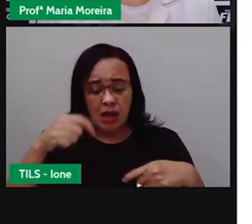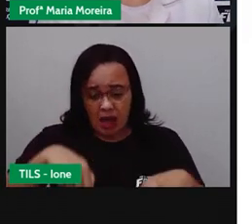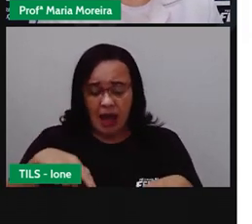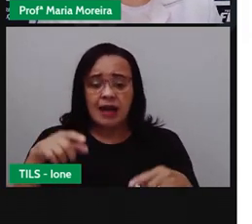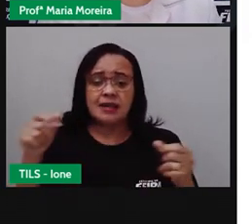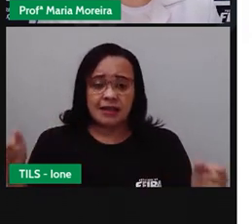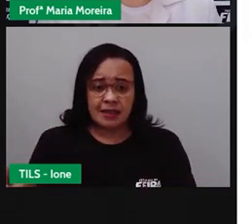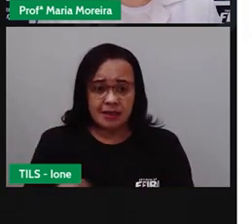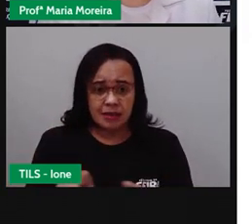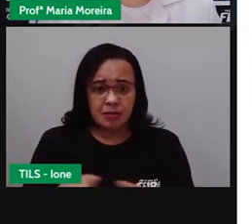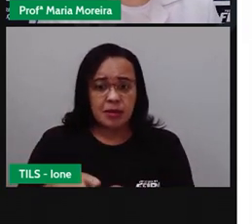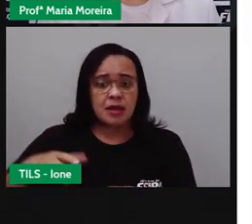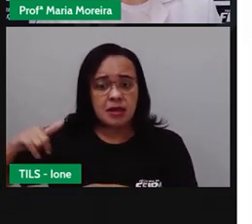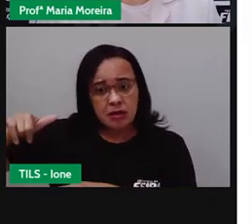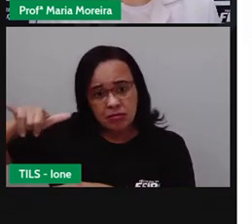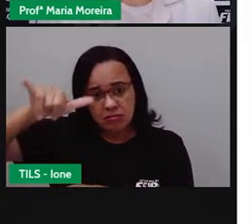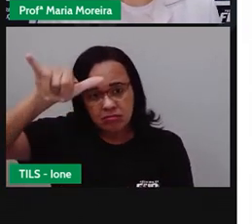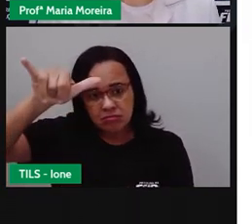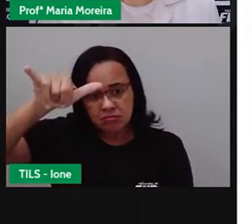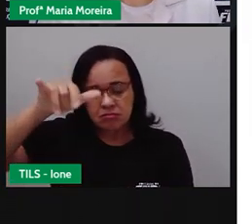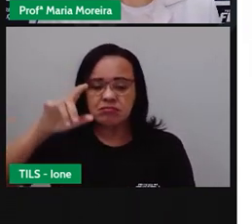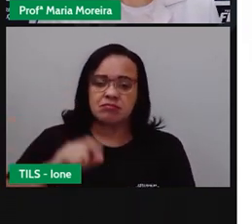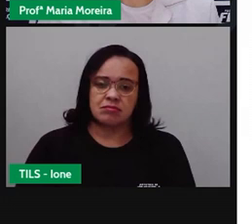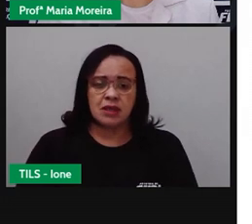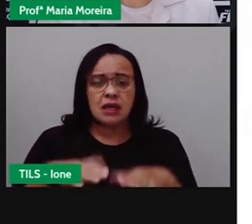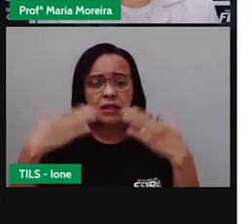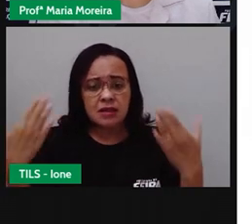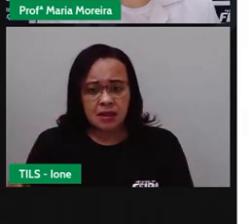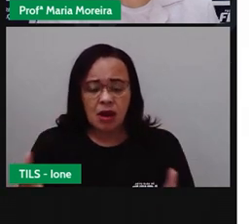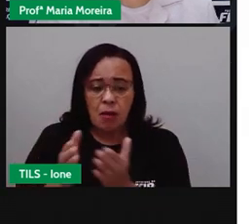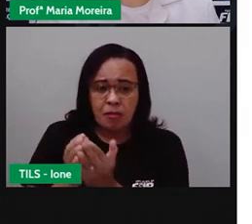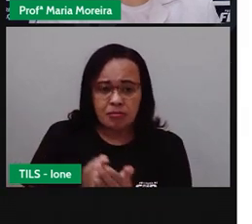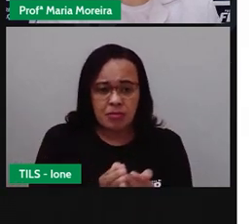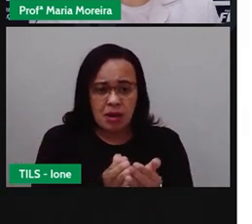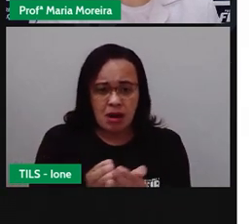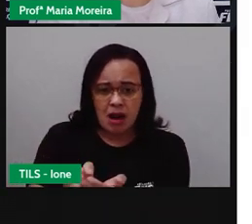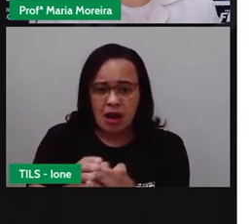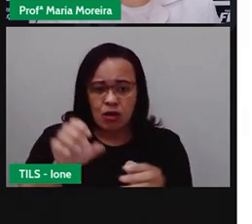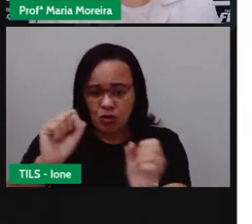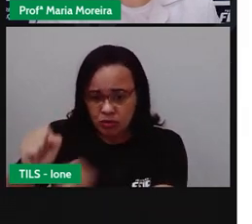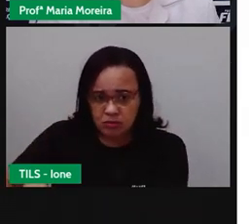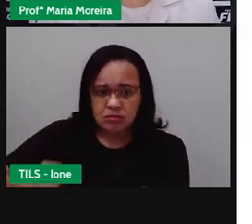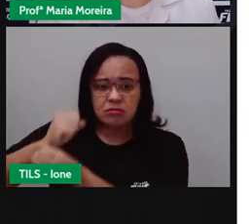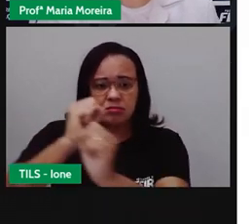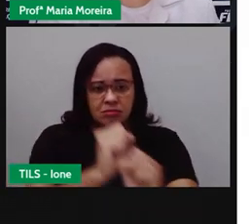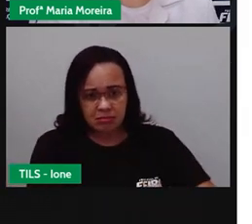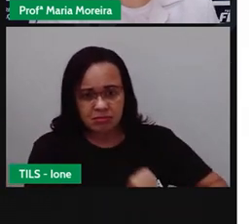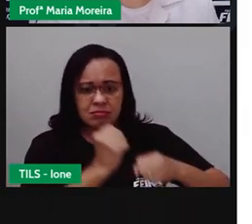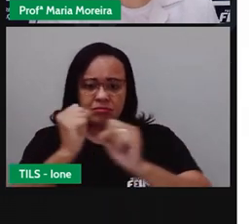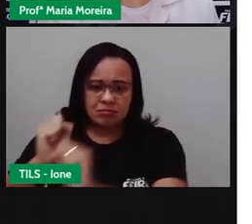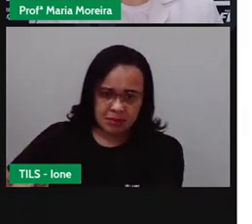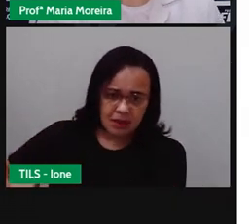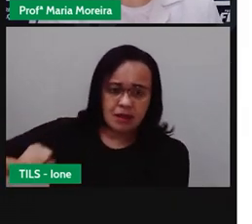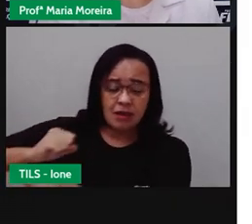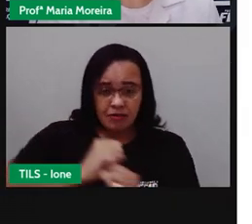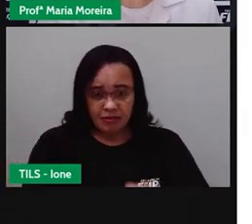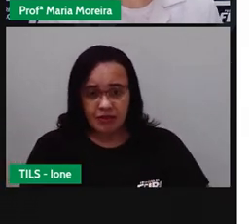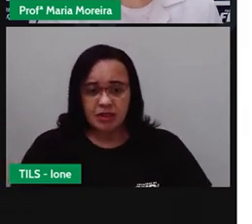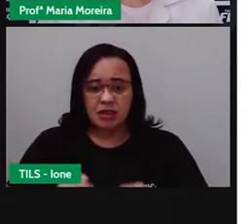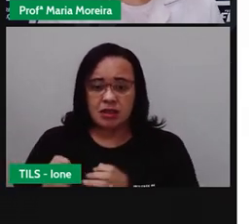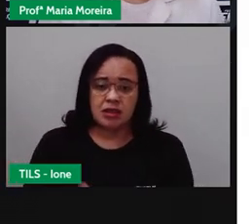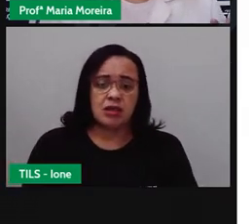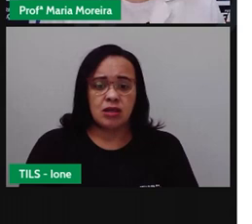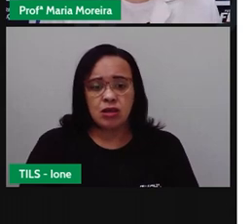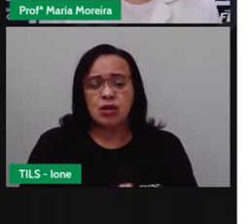eles? Barcos, navios, canoas, jet ski, lanchas, entre